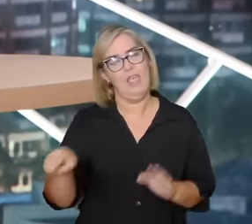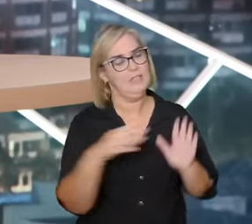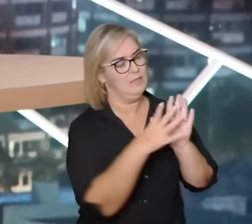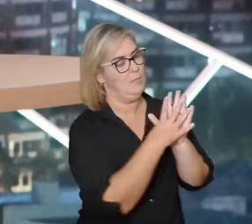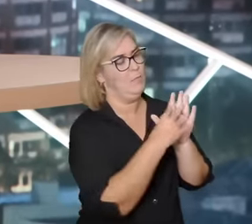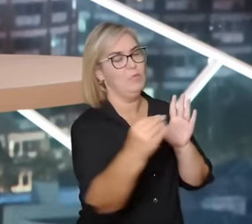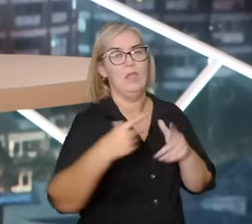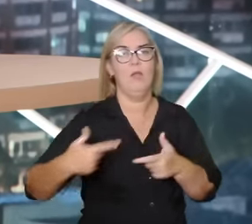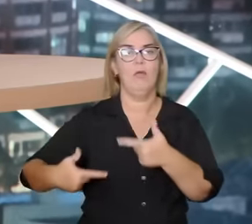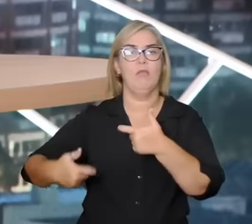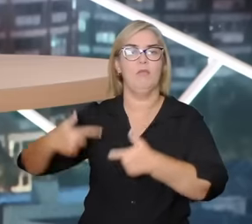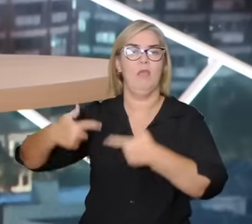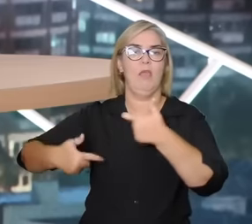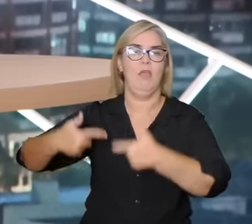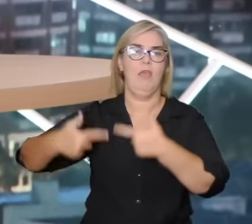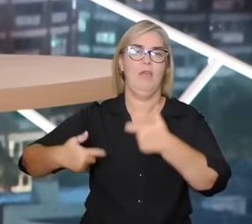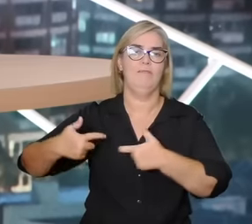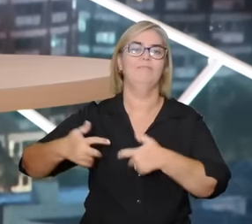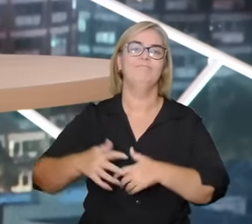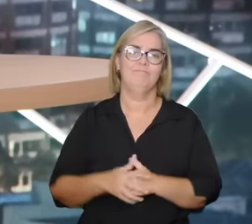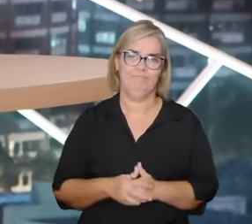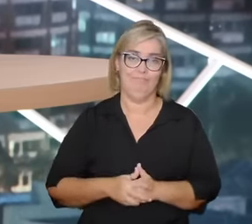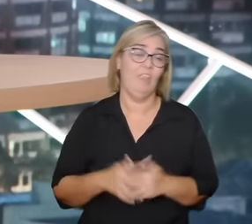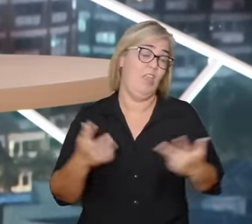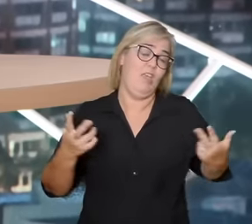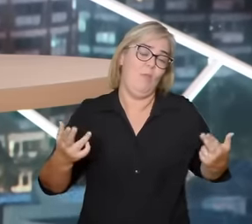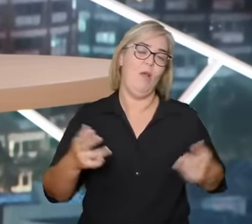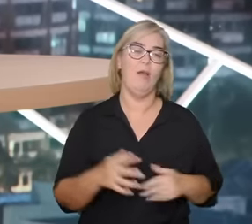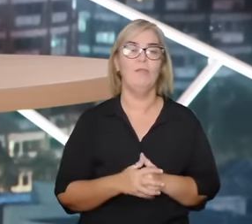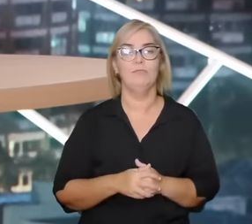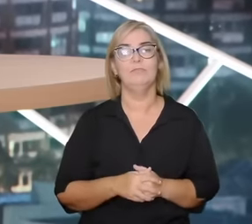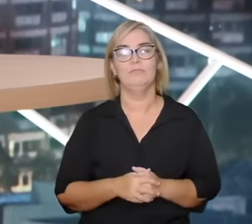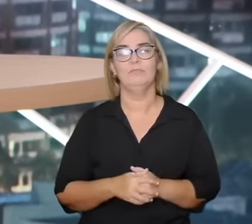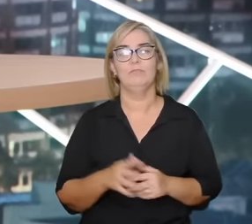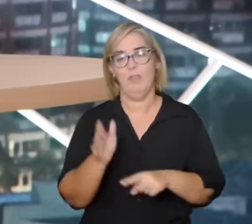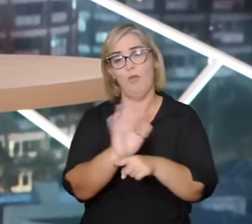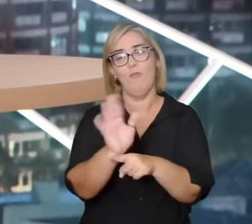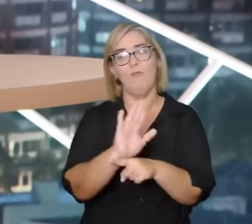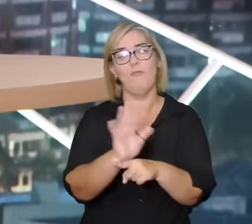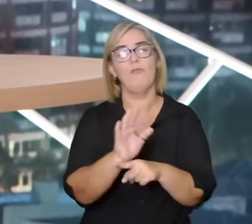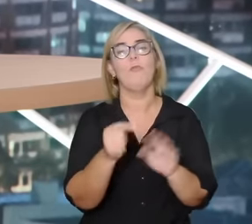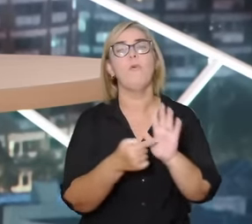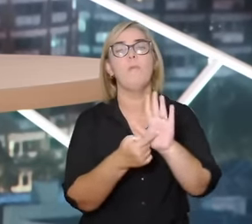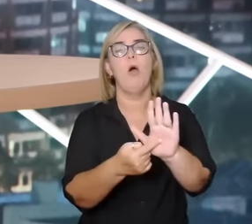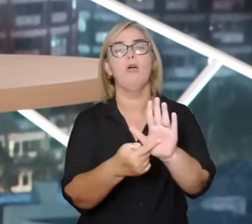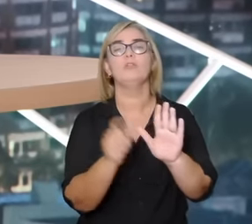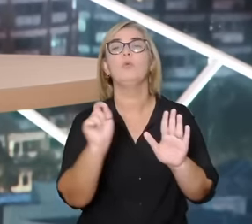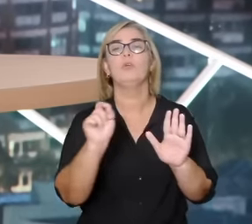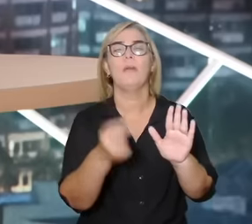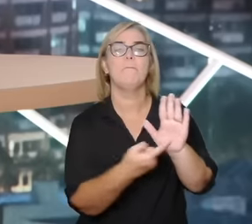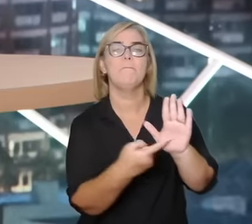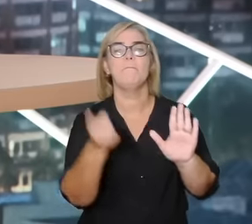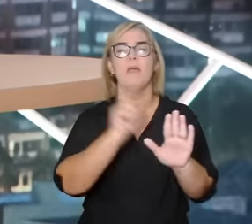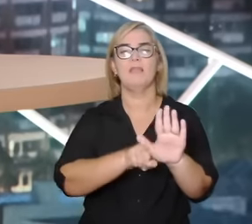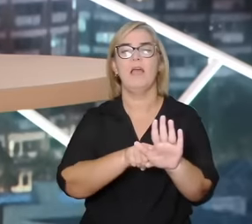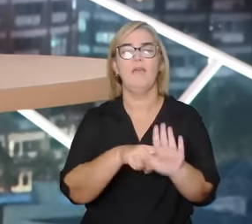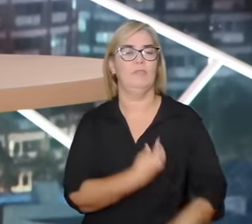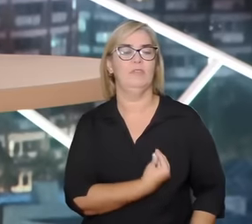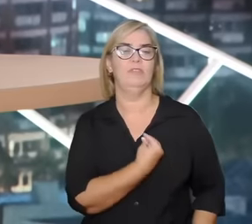recurso esses modelos são eles partem de um princípio organizador que a gente pode chamar de